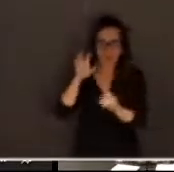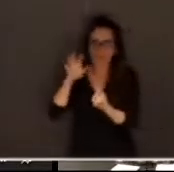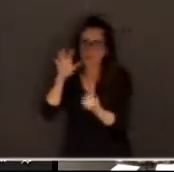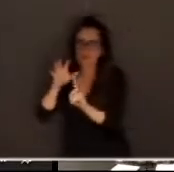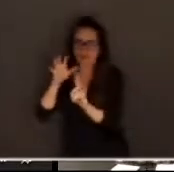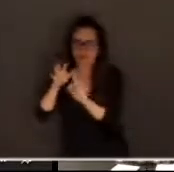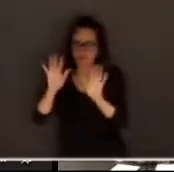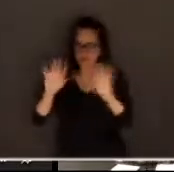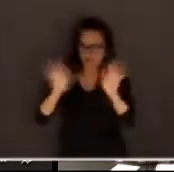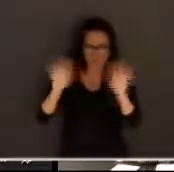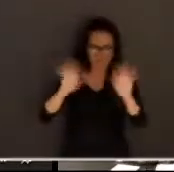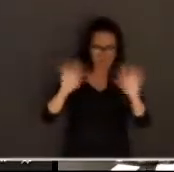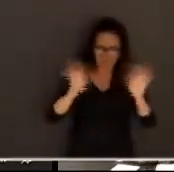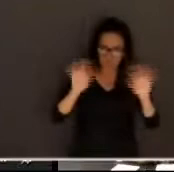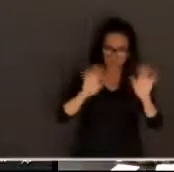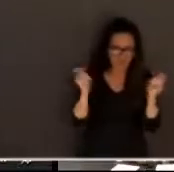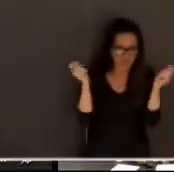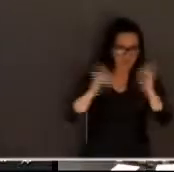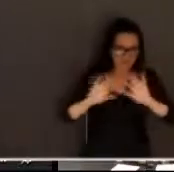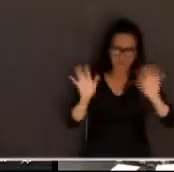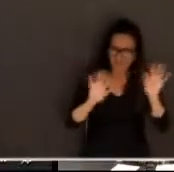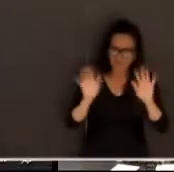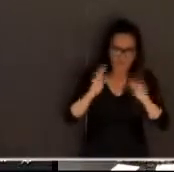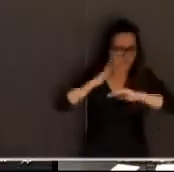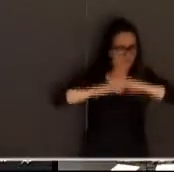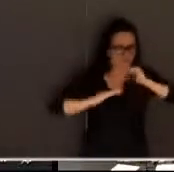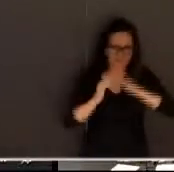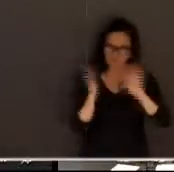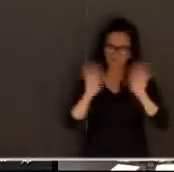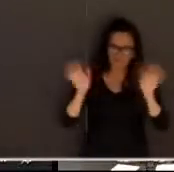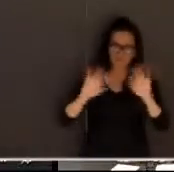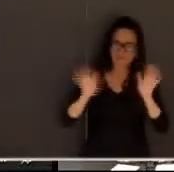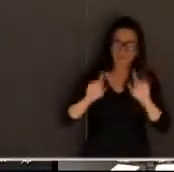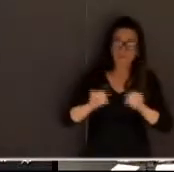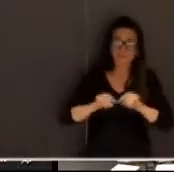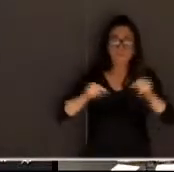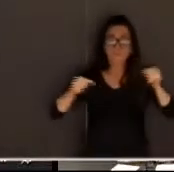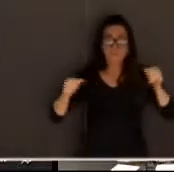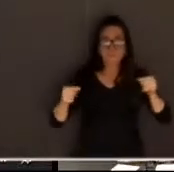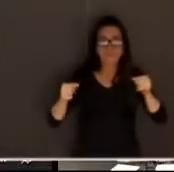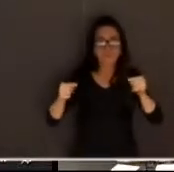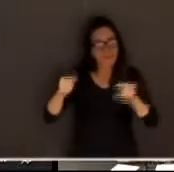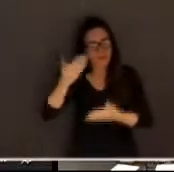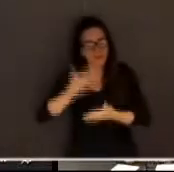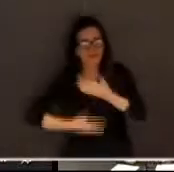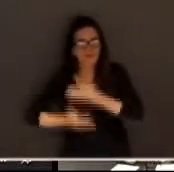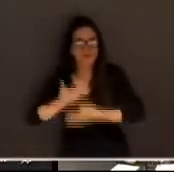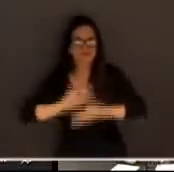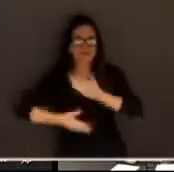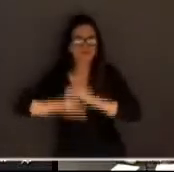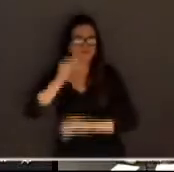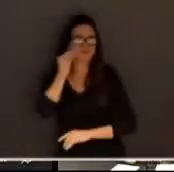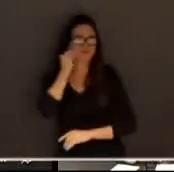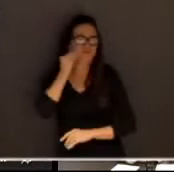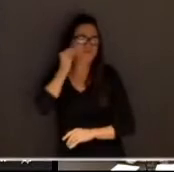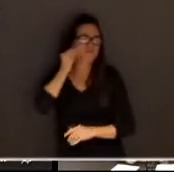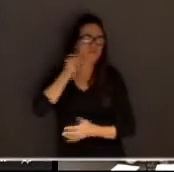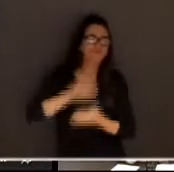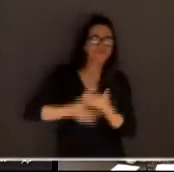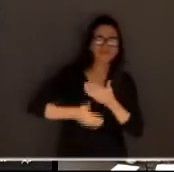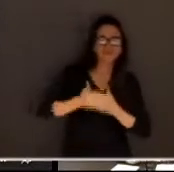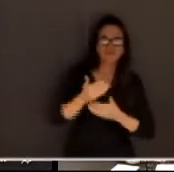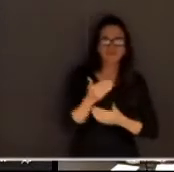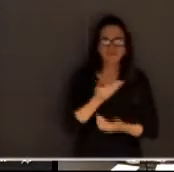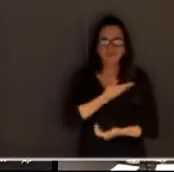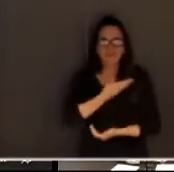quebrar o ovo mesmo porque não tenho capacidade nem competência para isso mas compartilhar experiências com os colegas para que isso